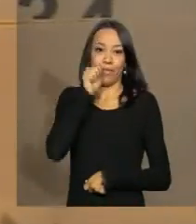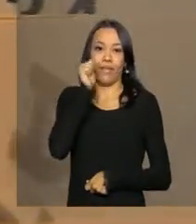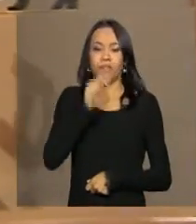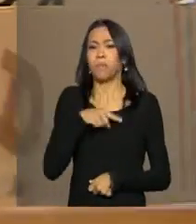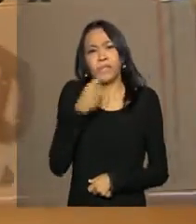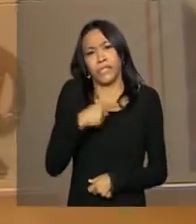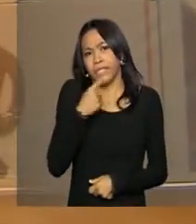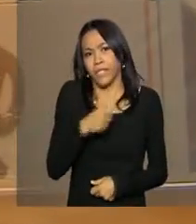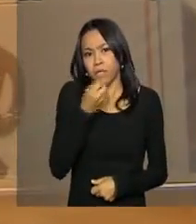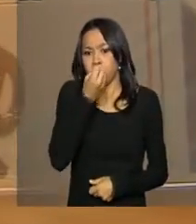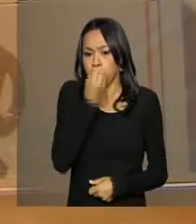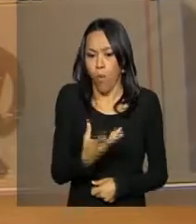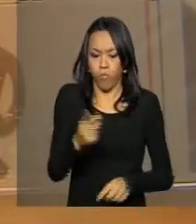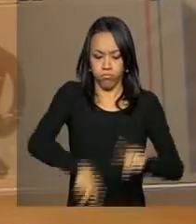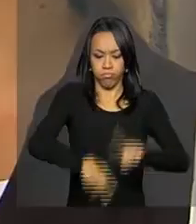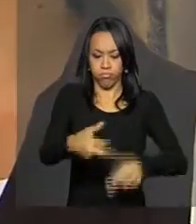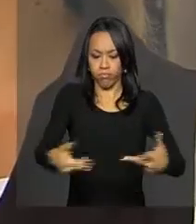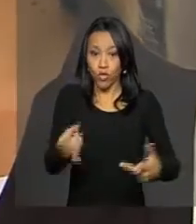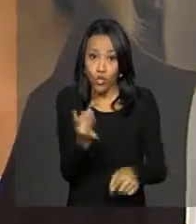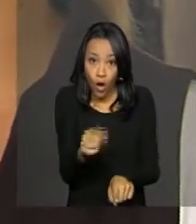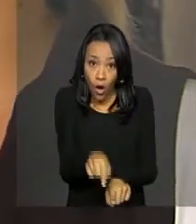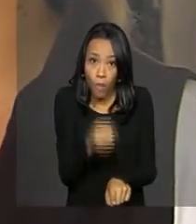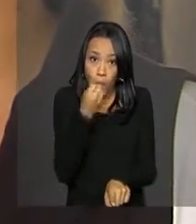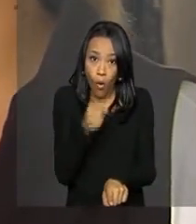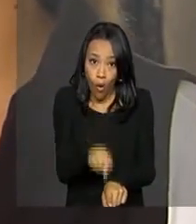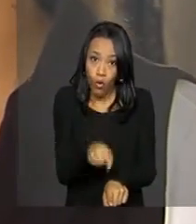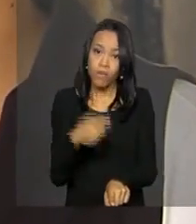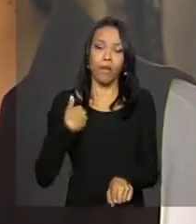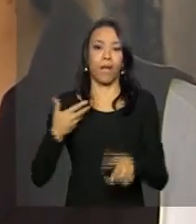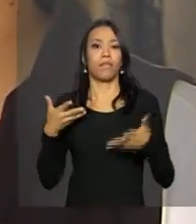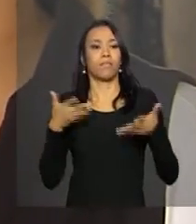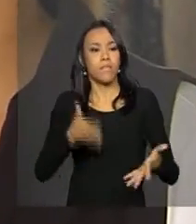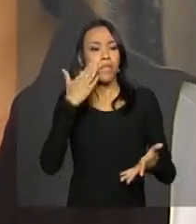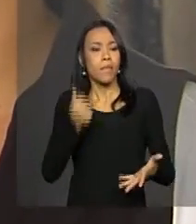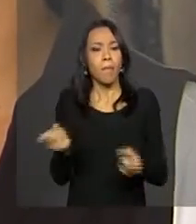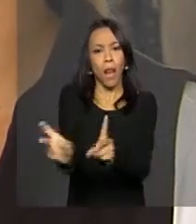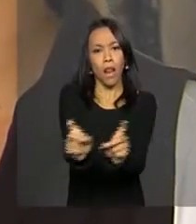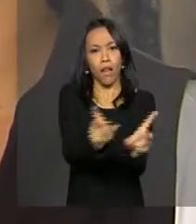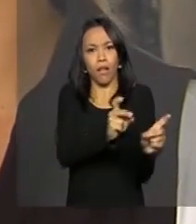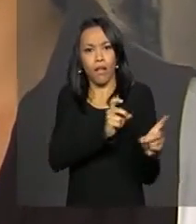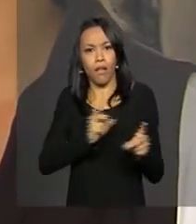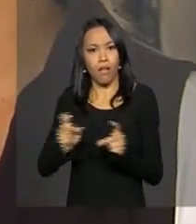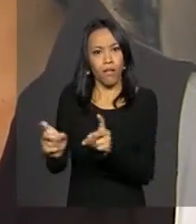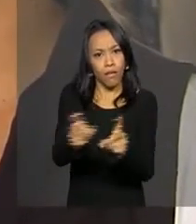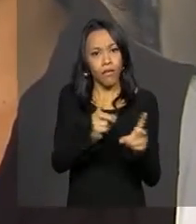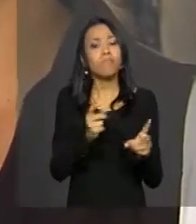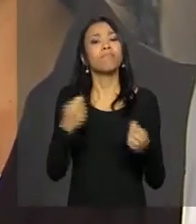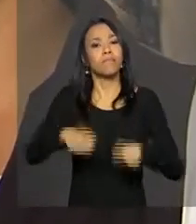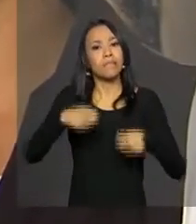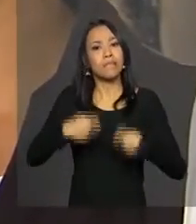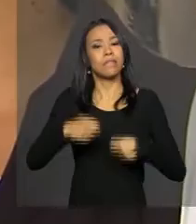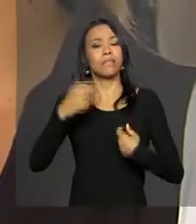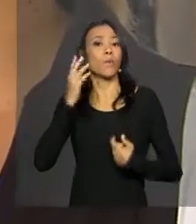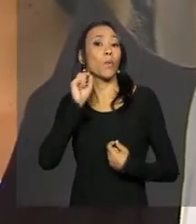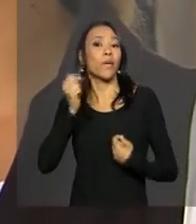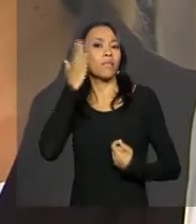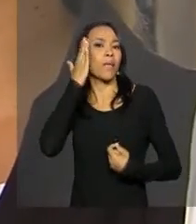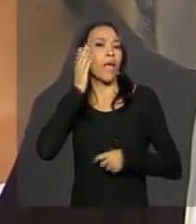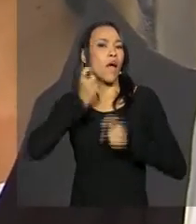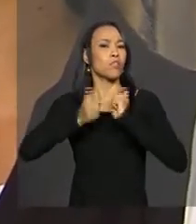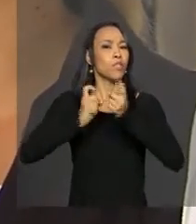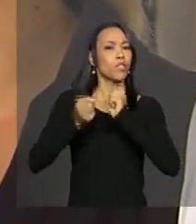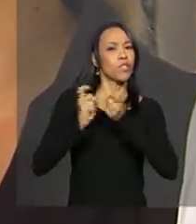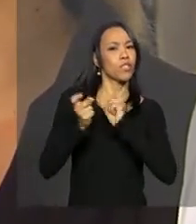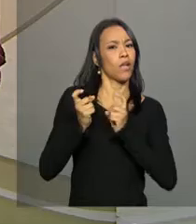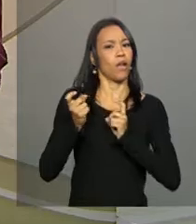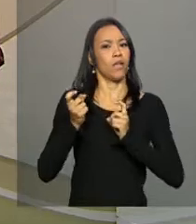você ter um bom produto só. Para se inserir num mercado competitivo, a gente precisa também buscar a questão de administração